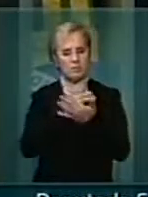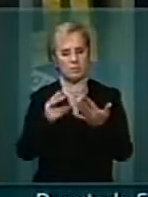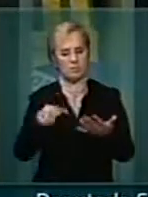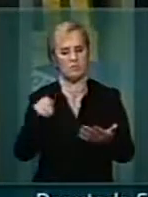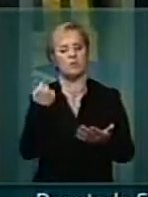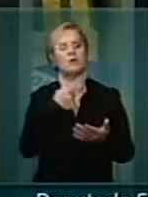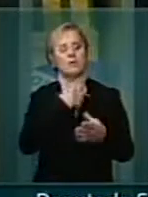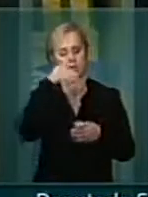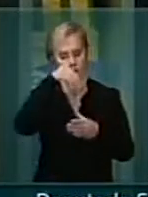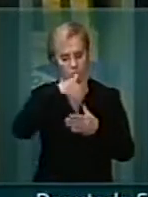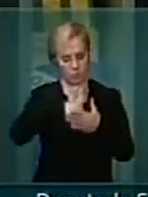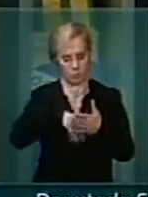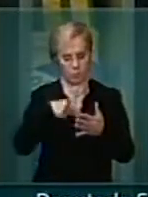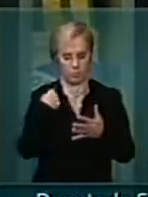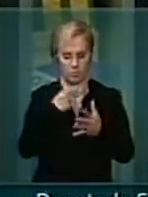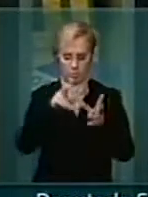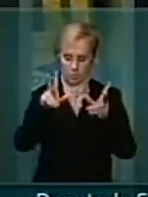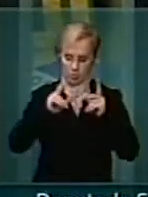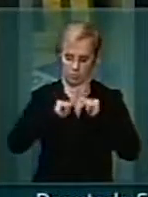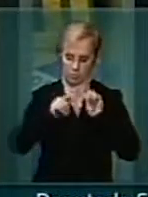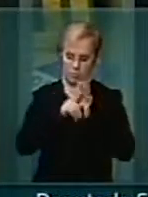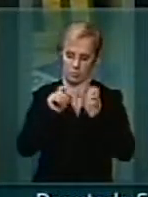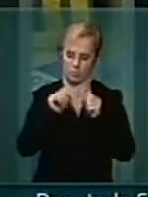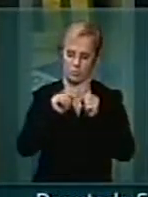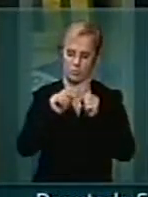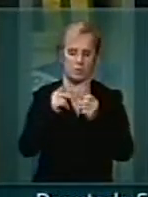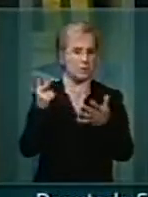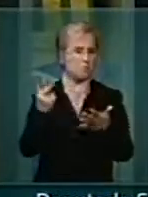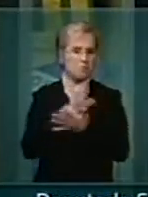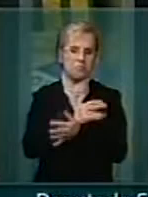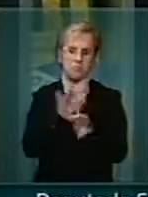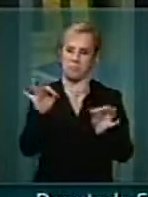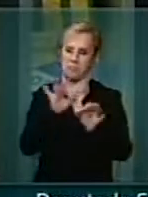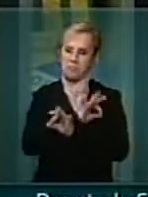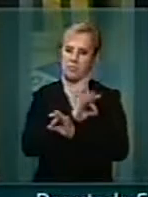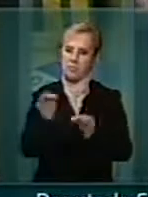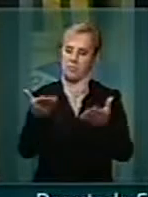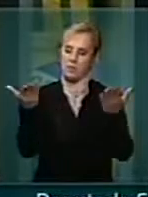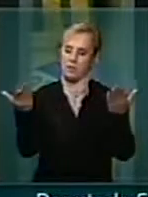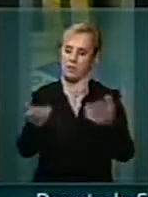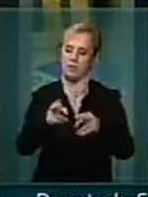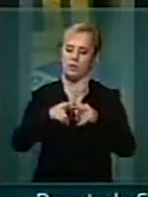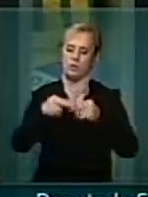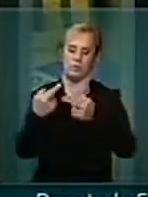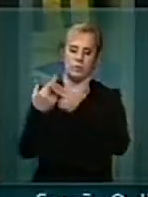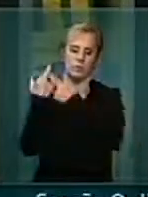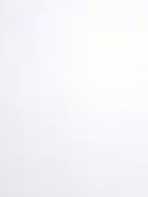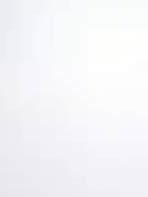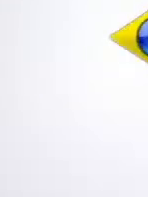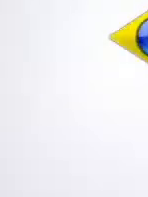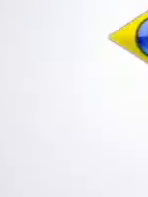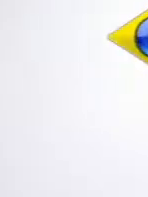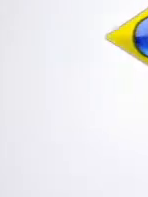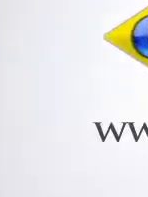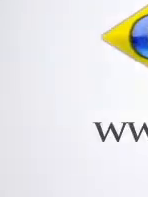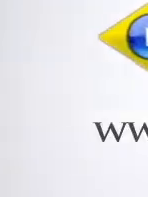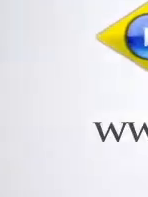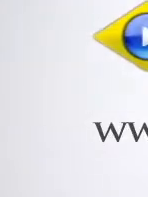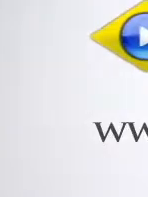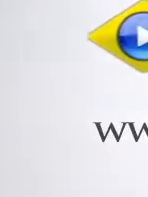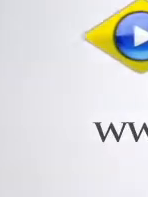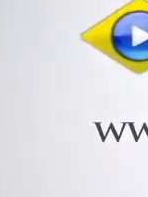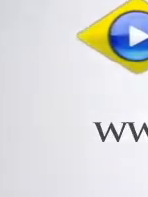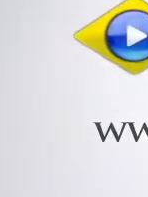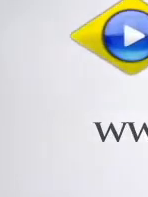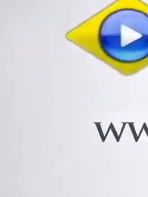fazemos por merecer a sua execução, não têm acontecido. E isso deve ser a responsabilidade exclusiva do... E isso deve